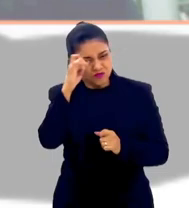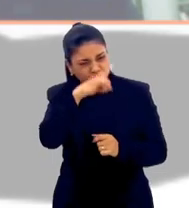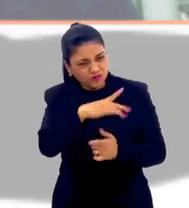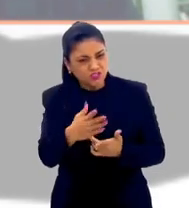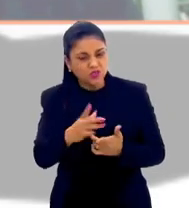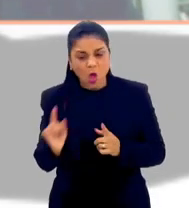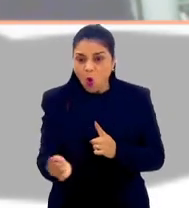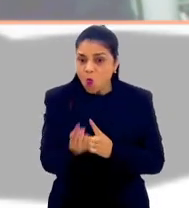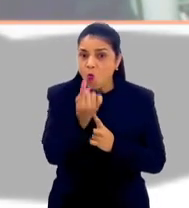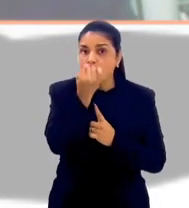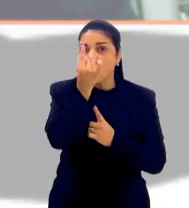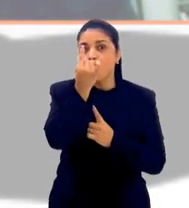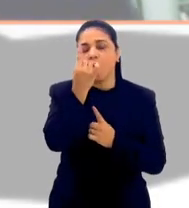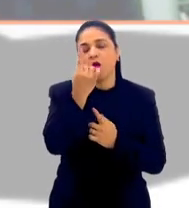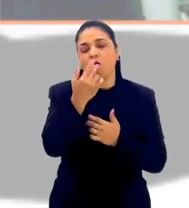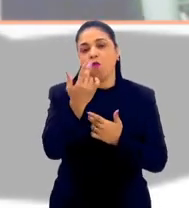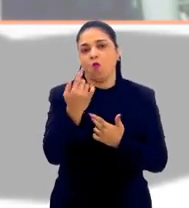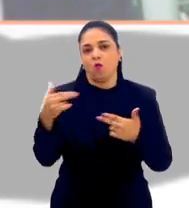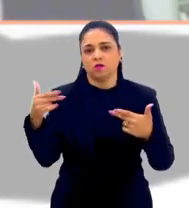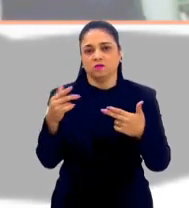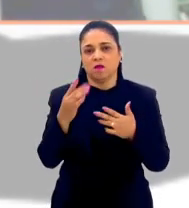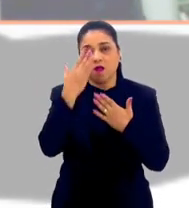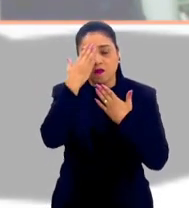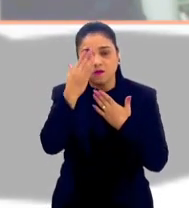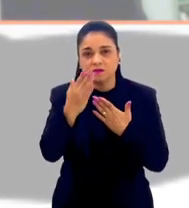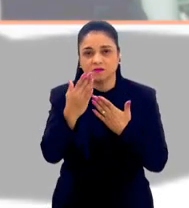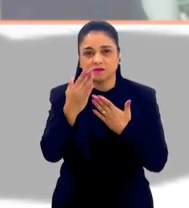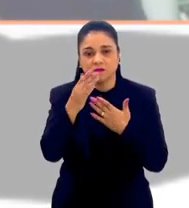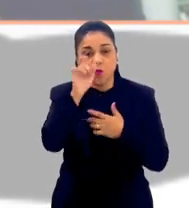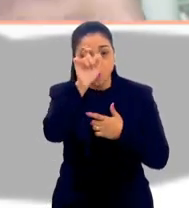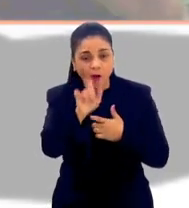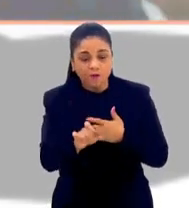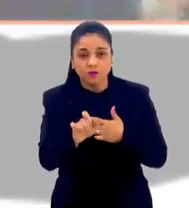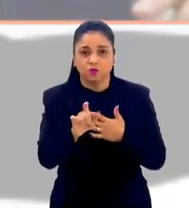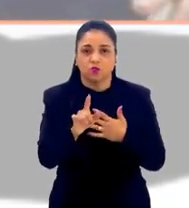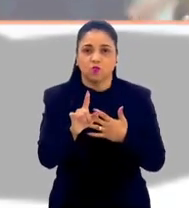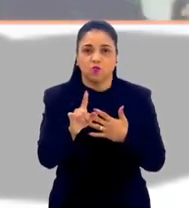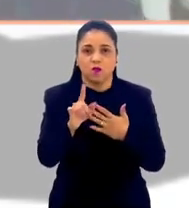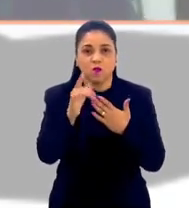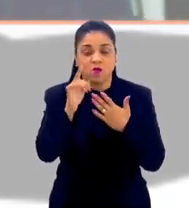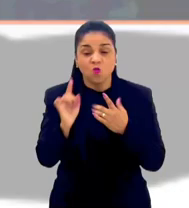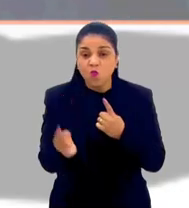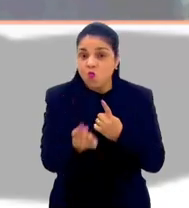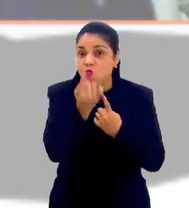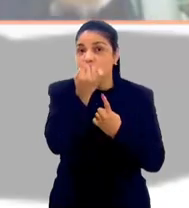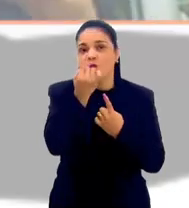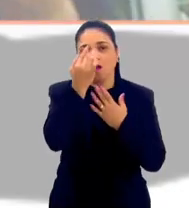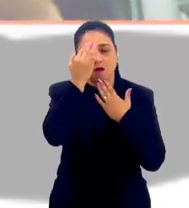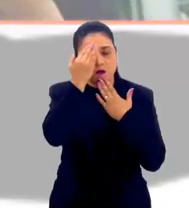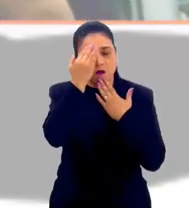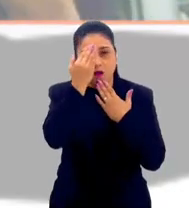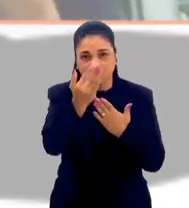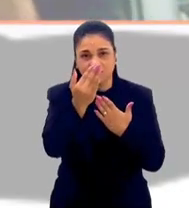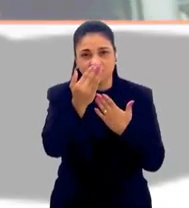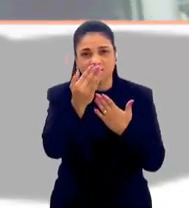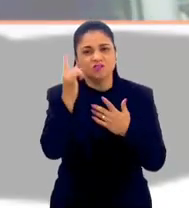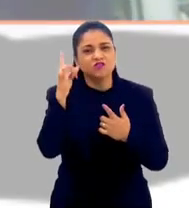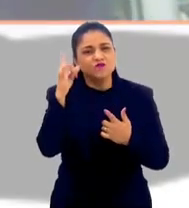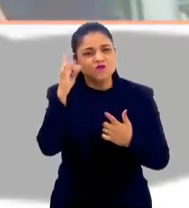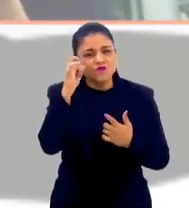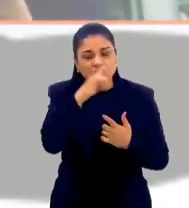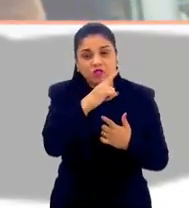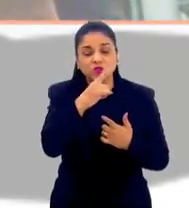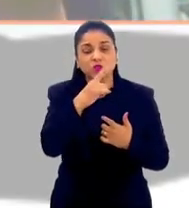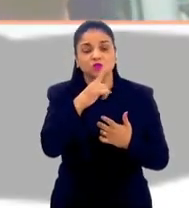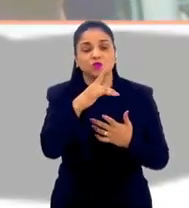agradecer uma coisa a alguém? Personificar, né? Pois é. É difícil